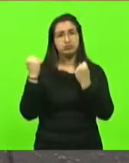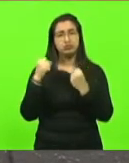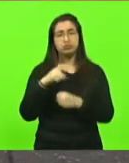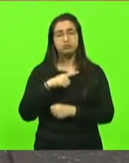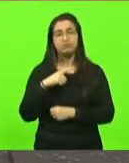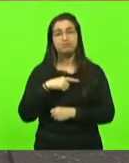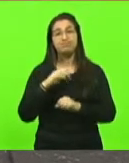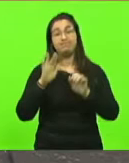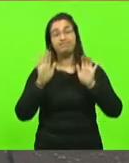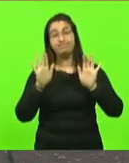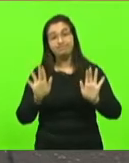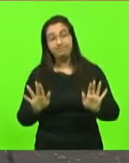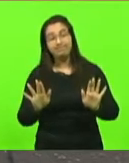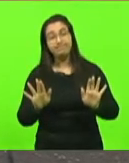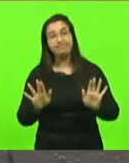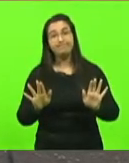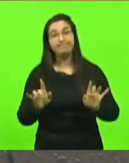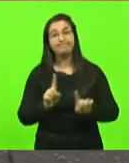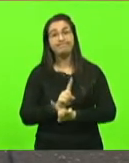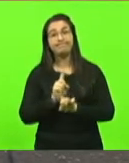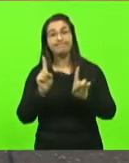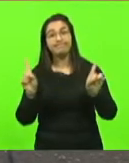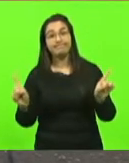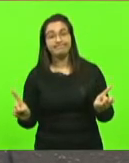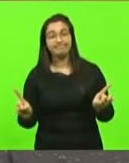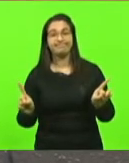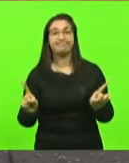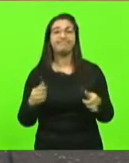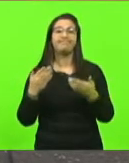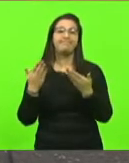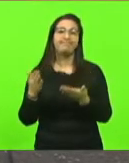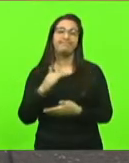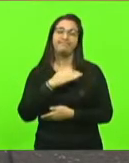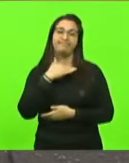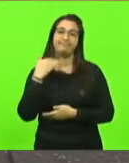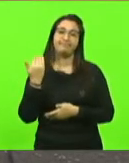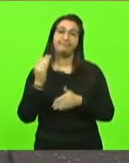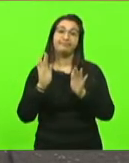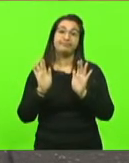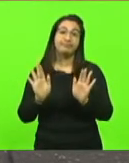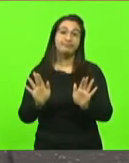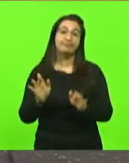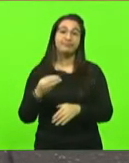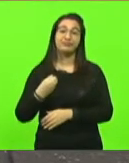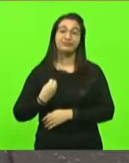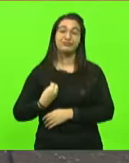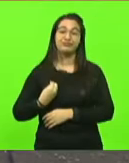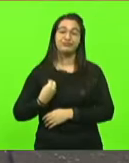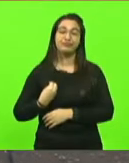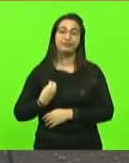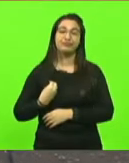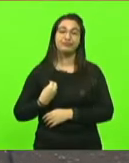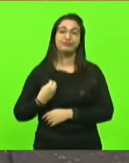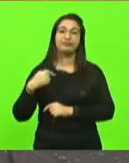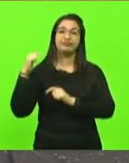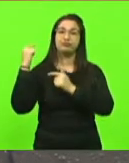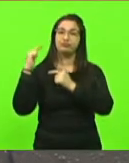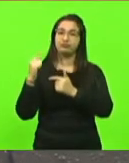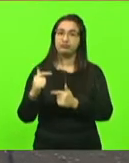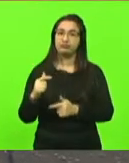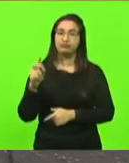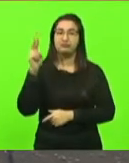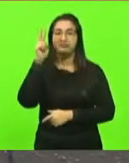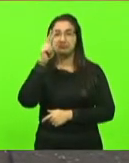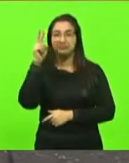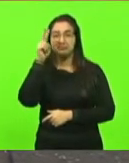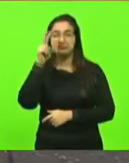Infelizmente, nos deixou, mas deixou um legado para o nosso Estado, um exemplo